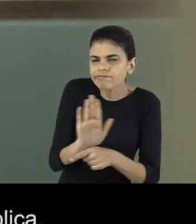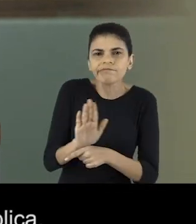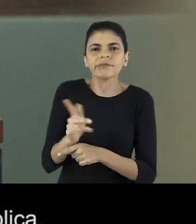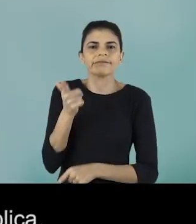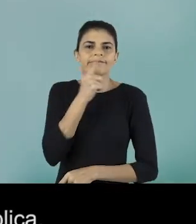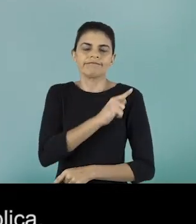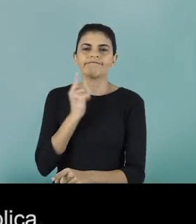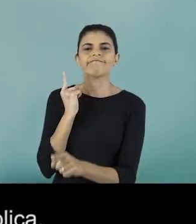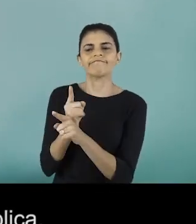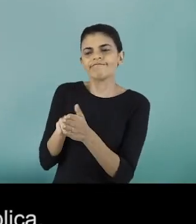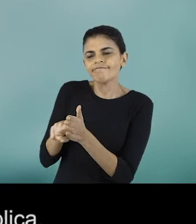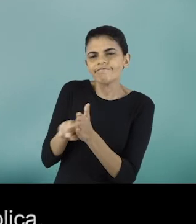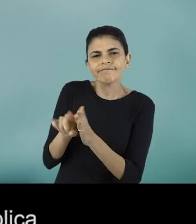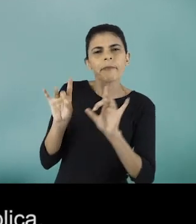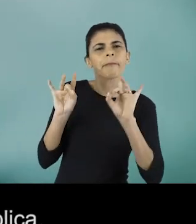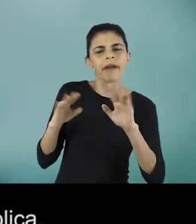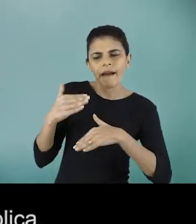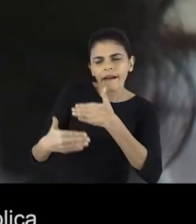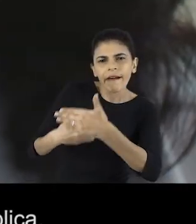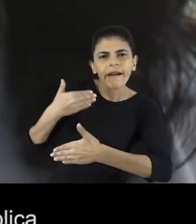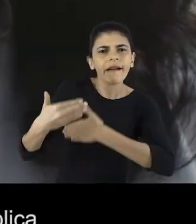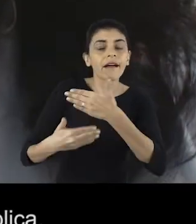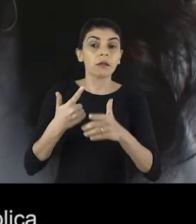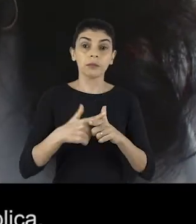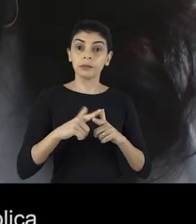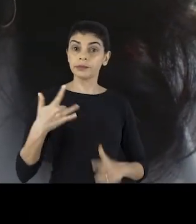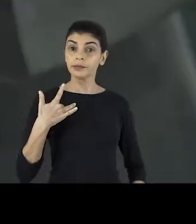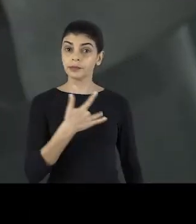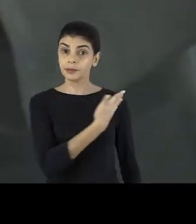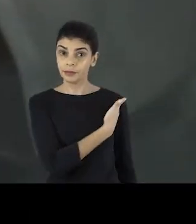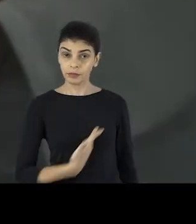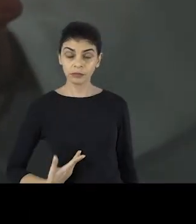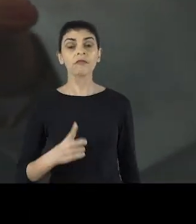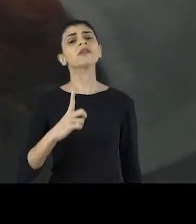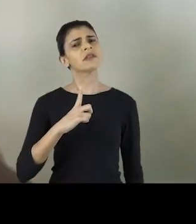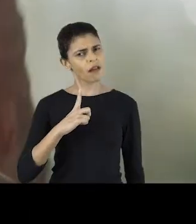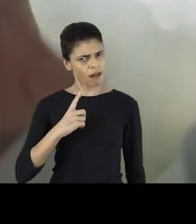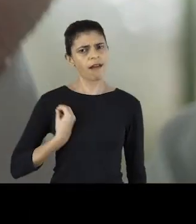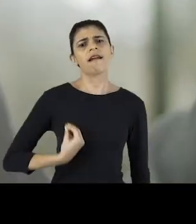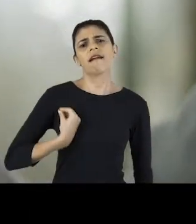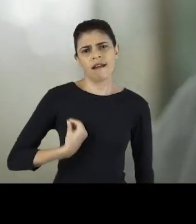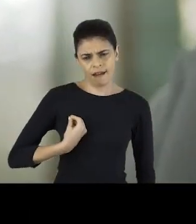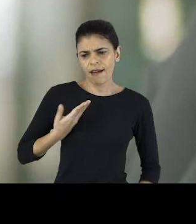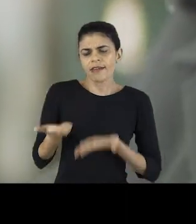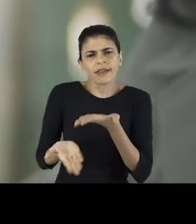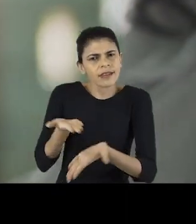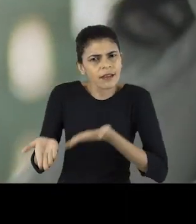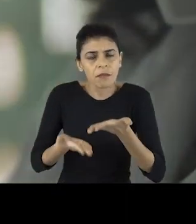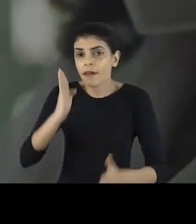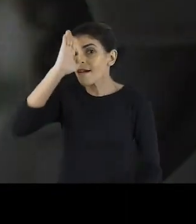consegue eliminar essa doença como um problema de saúde pública. Nós temos o tratamento, o tratamento é